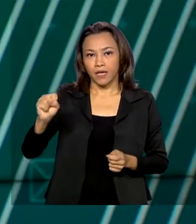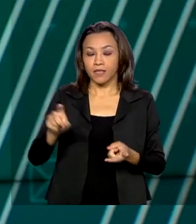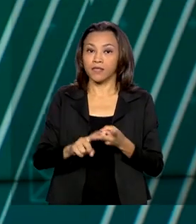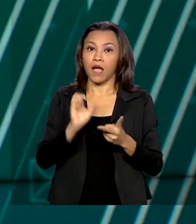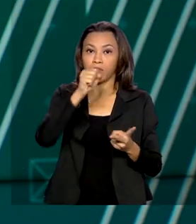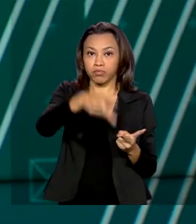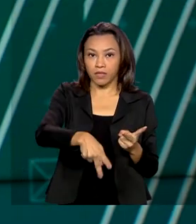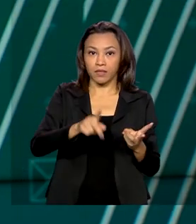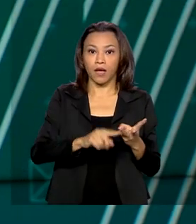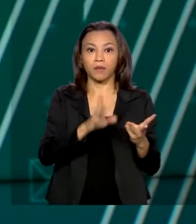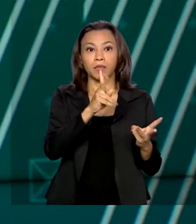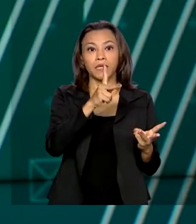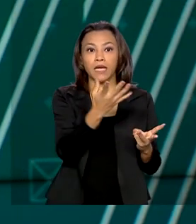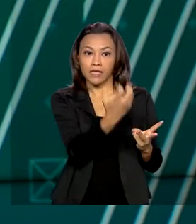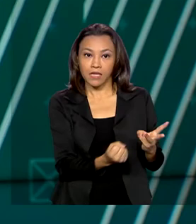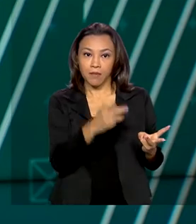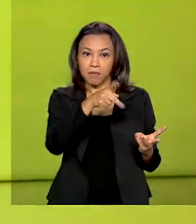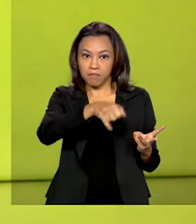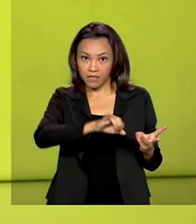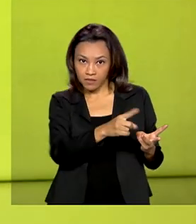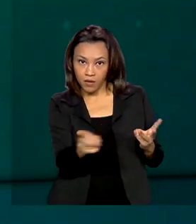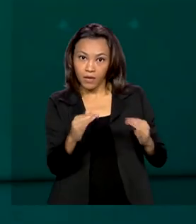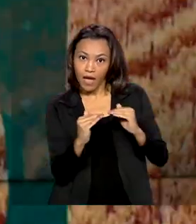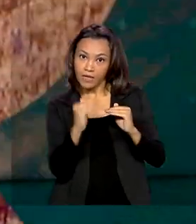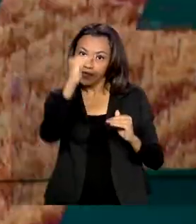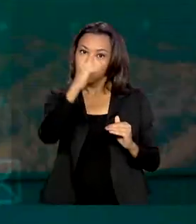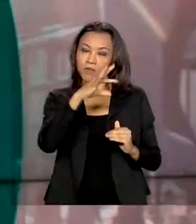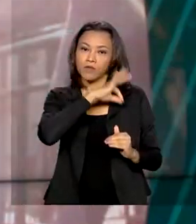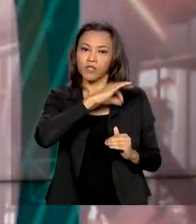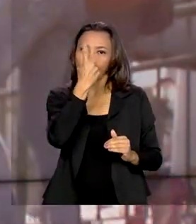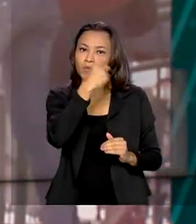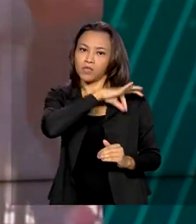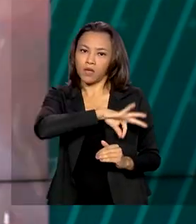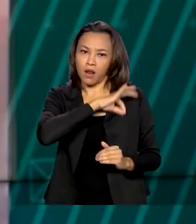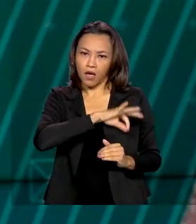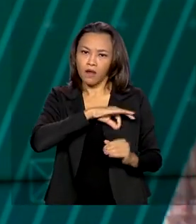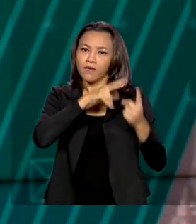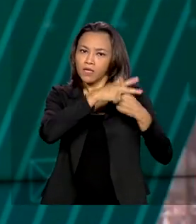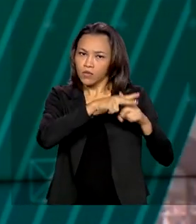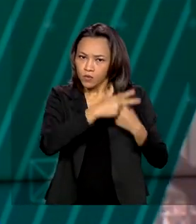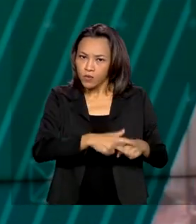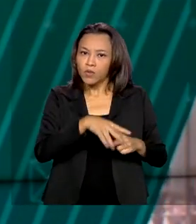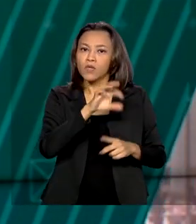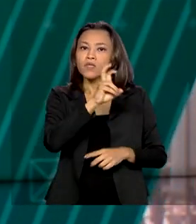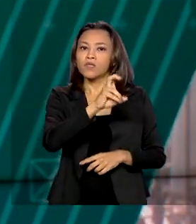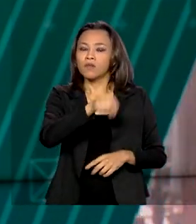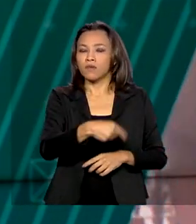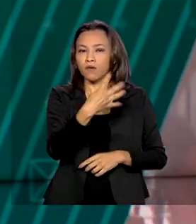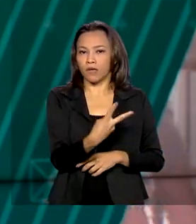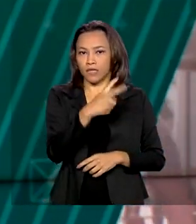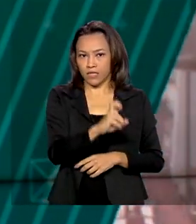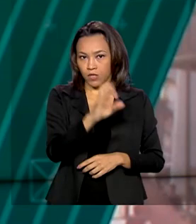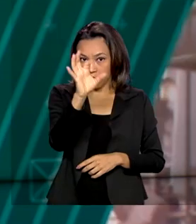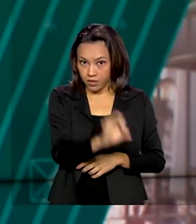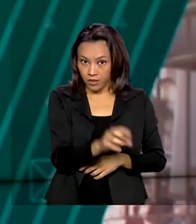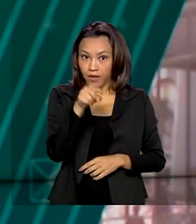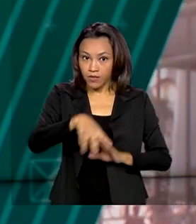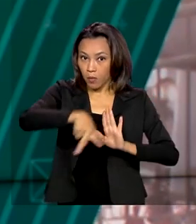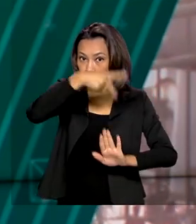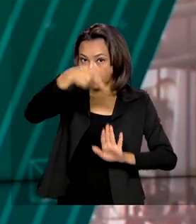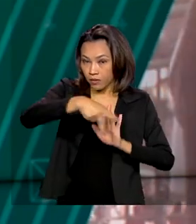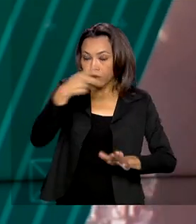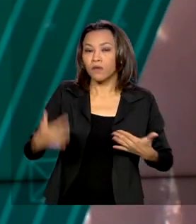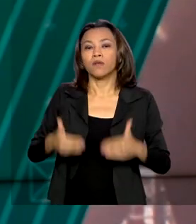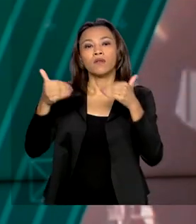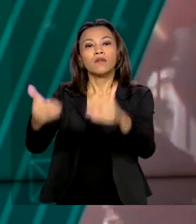pensionistas que ganham acima do salário mínimo serão reajustados em 5,45%. A portaria do Ministério da